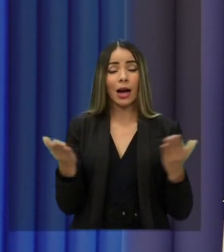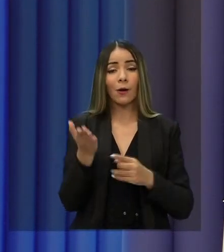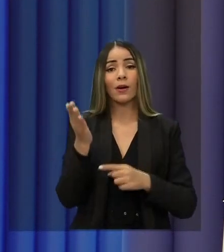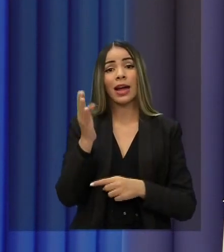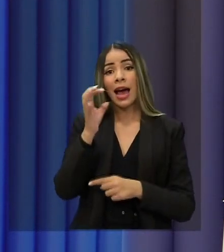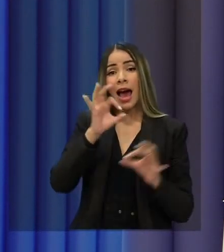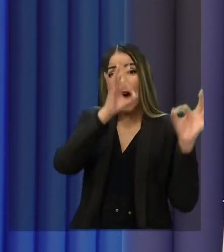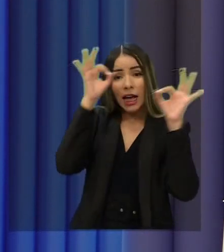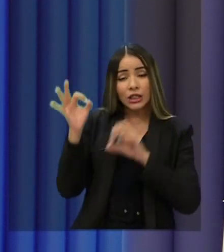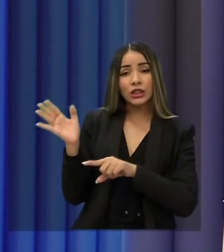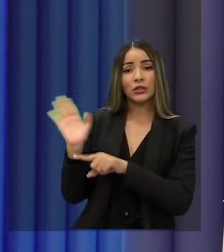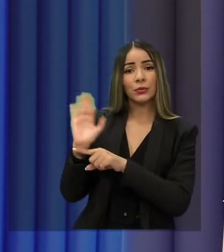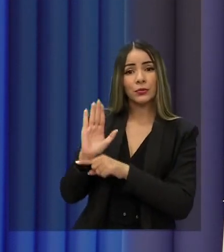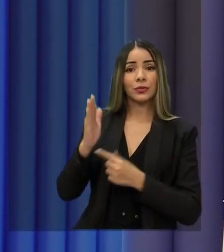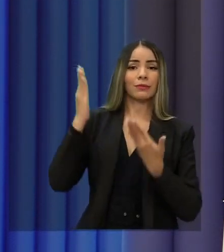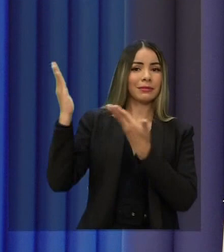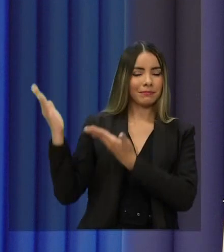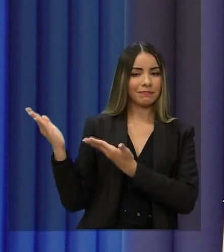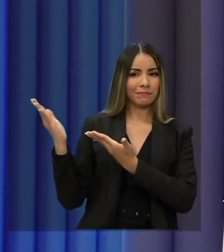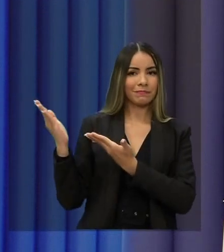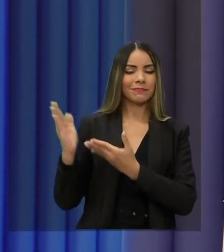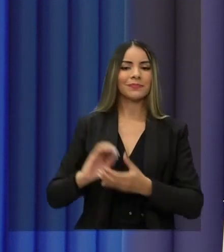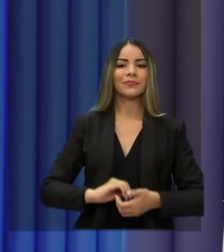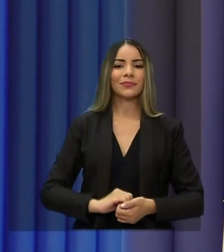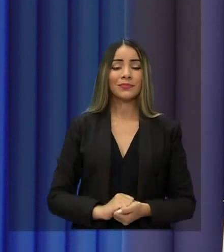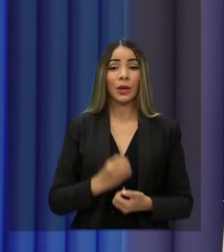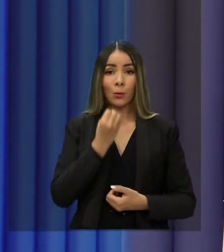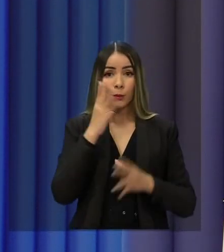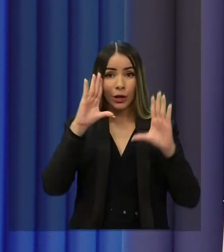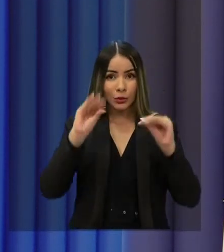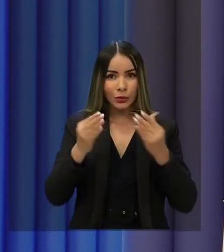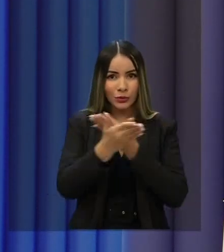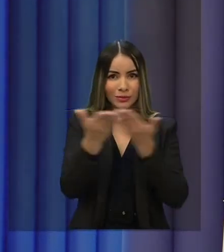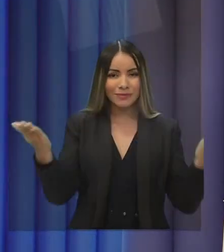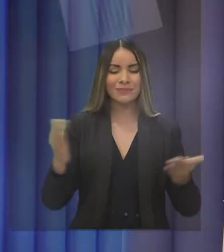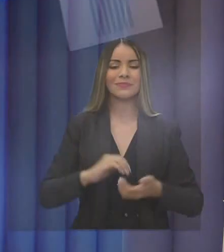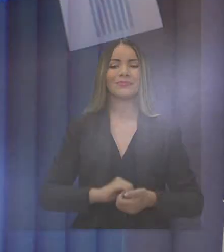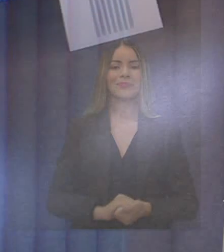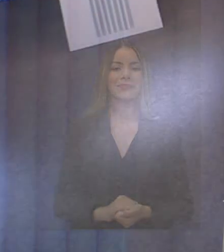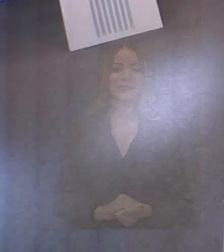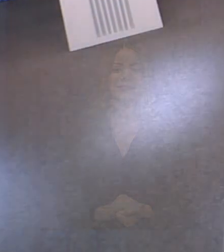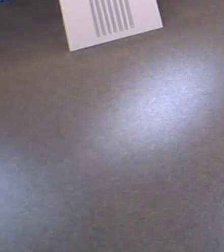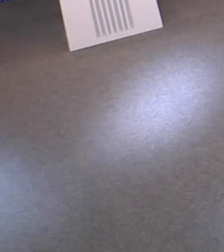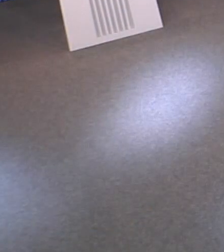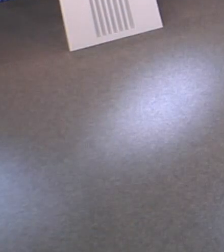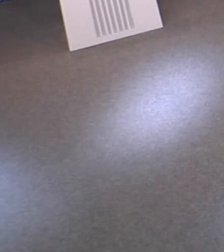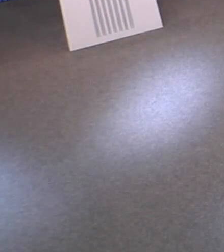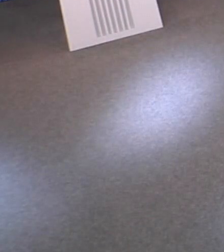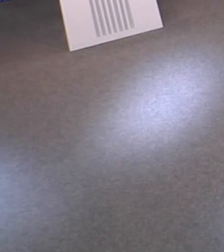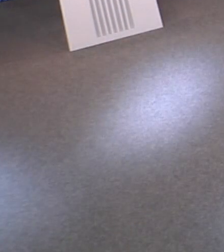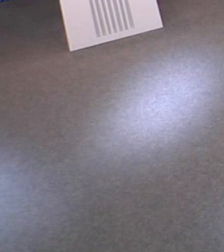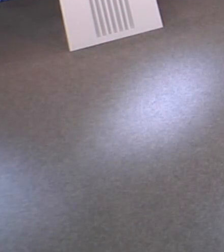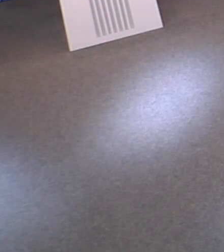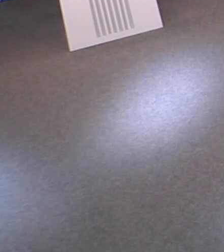jogo de espiões no cinema especial. Uma boa noite para você. Tchau,